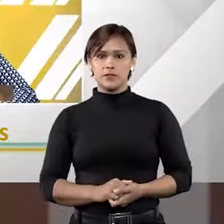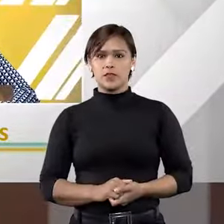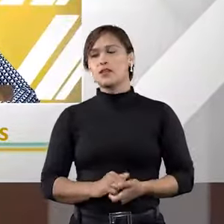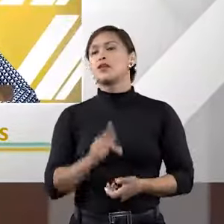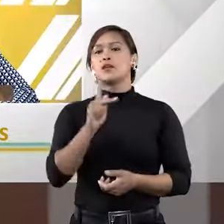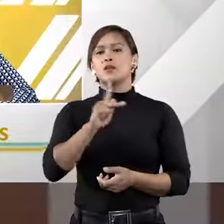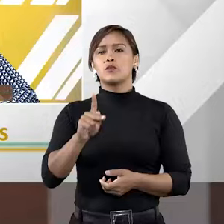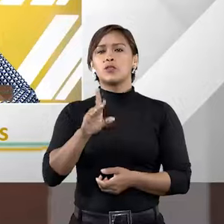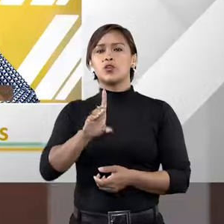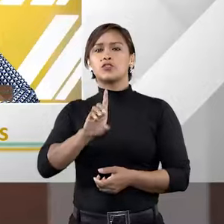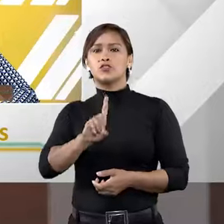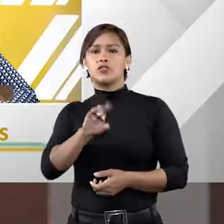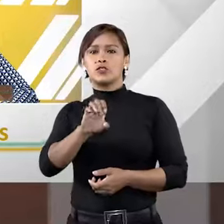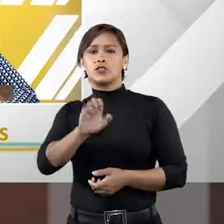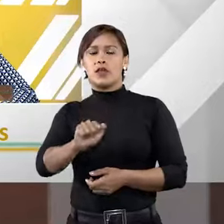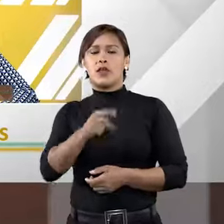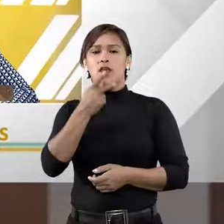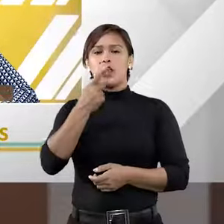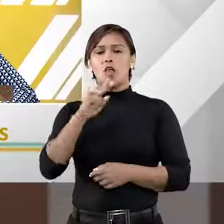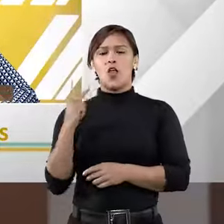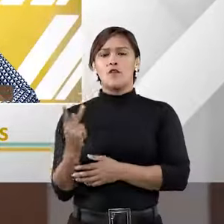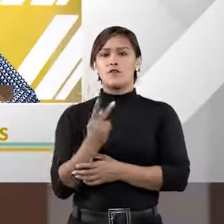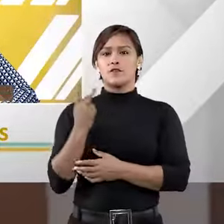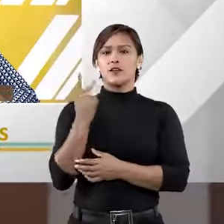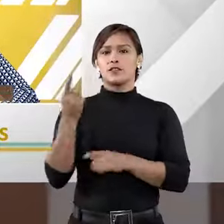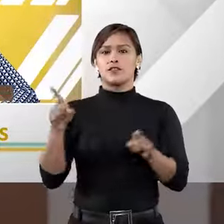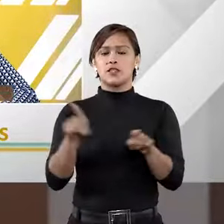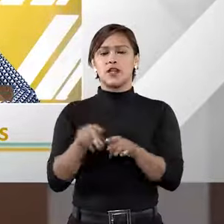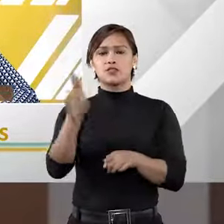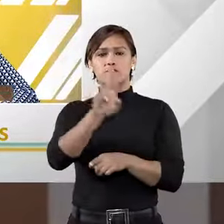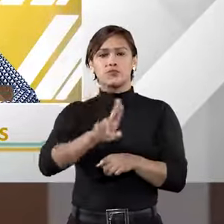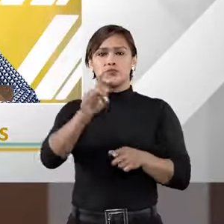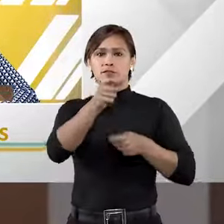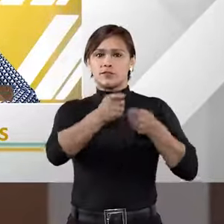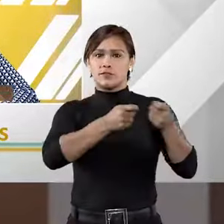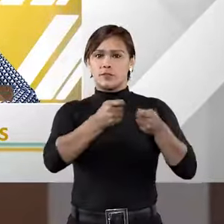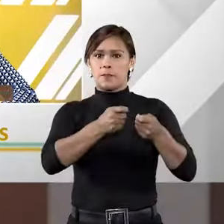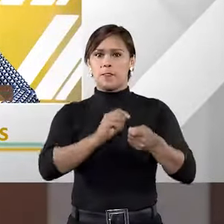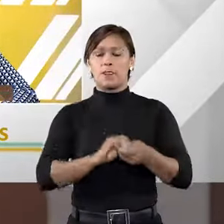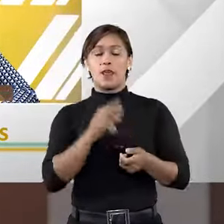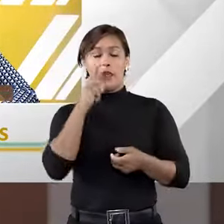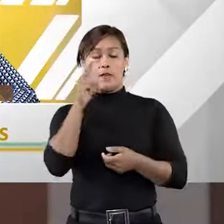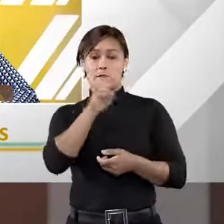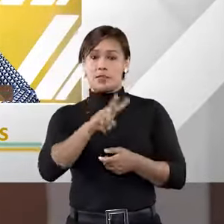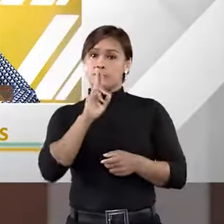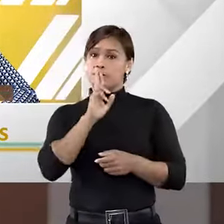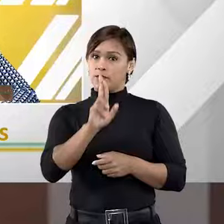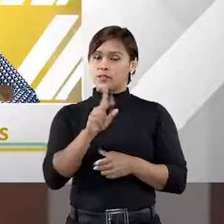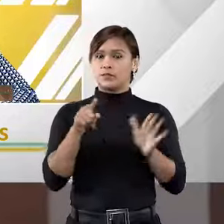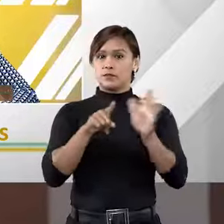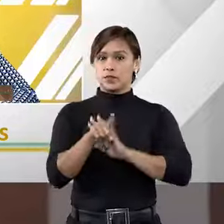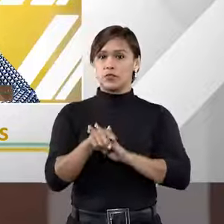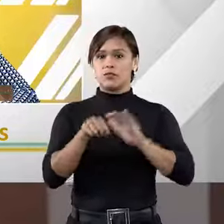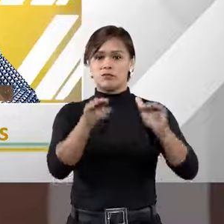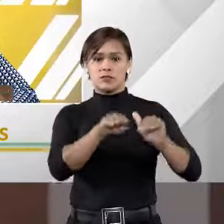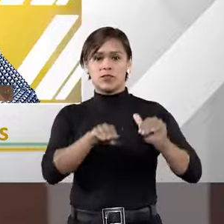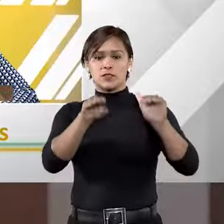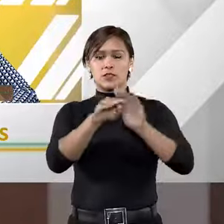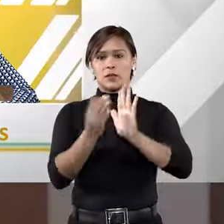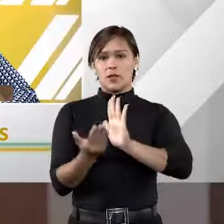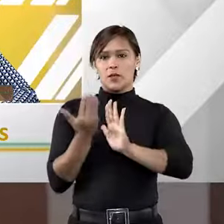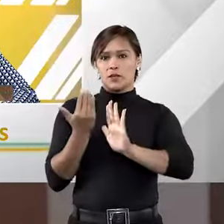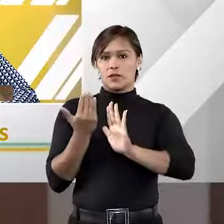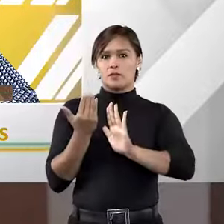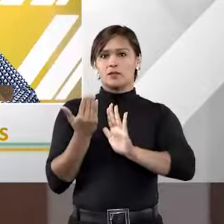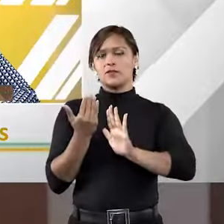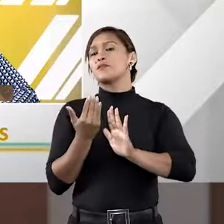Professor Didier, e quais são, então, as vantagens da utilização da arbitragem? Veja, para eu poder responder essa pergunta, deixa eu estabelecer uma premissa.